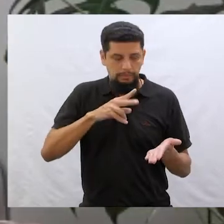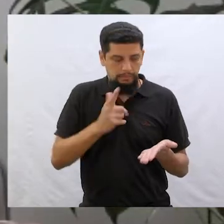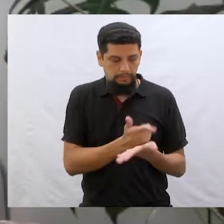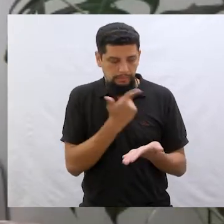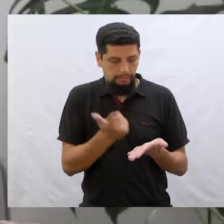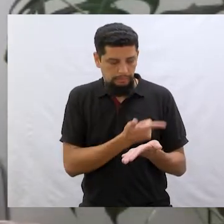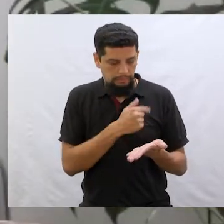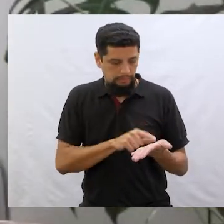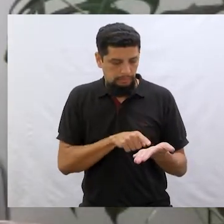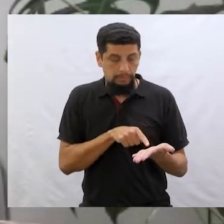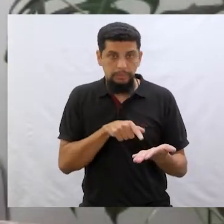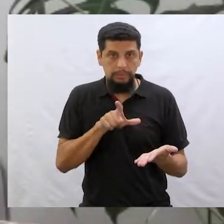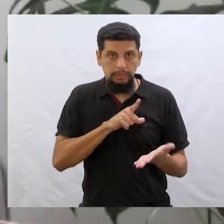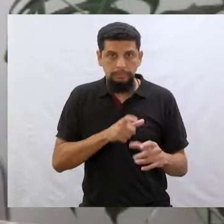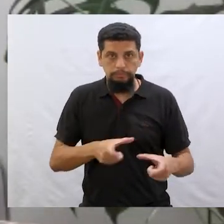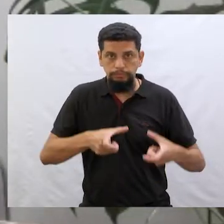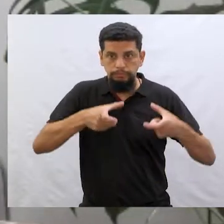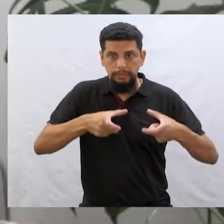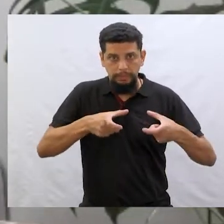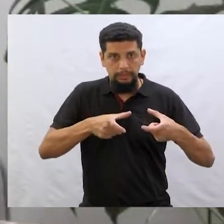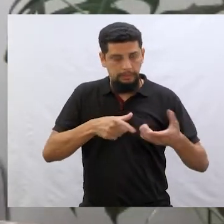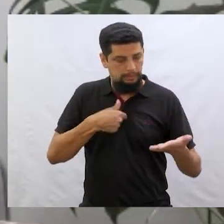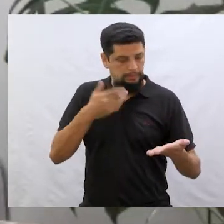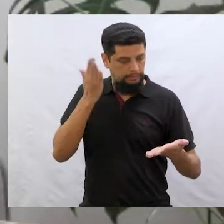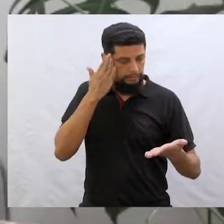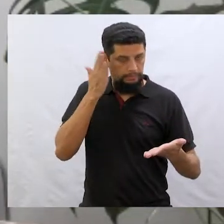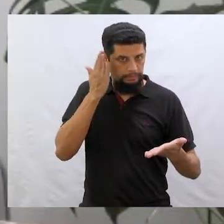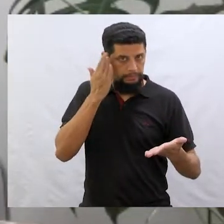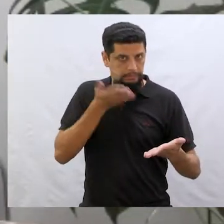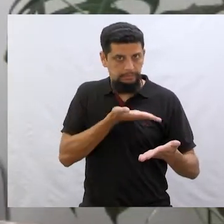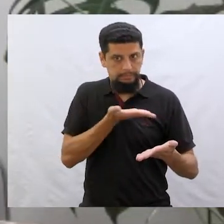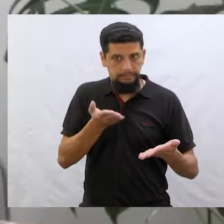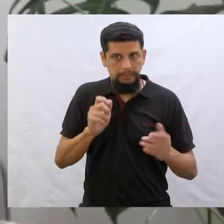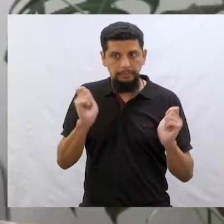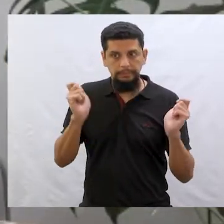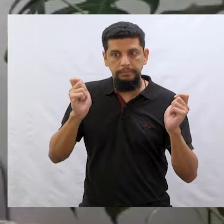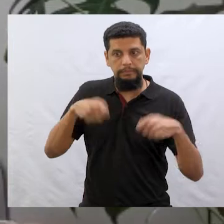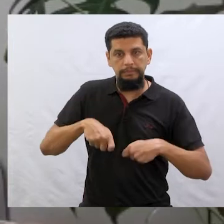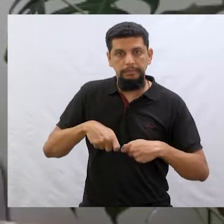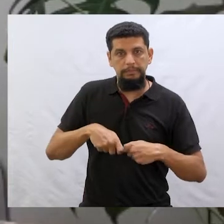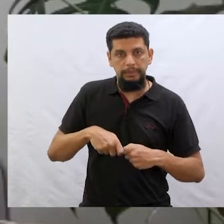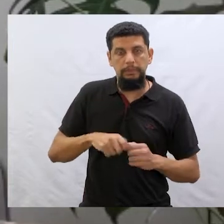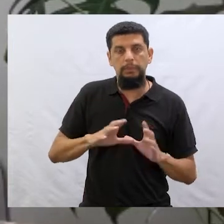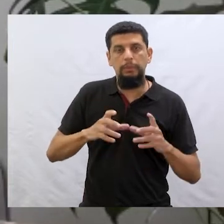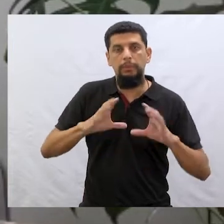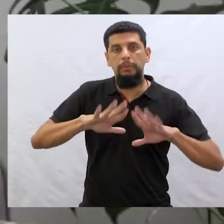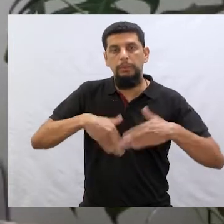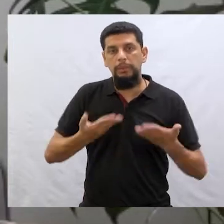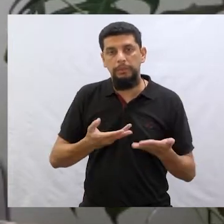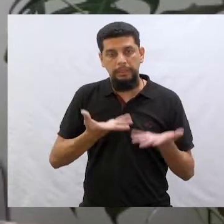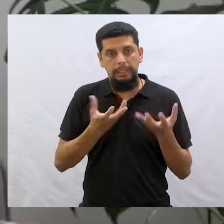eles geralmente estão no lugar onde eles têm acesso, né? Para que eles possam pegar quando eles querem para fazer essa leitura.